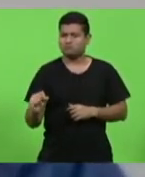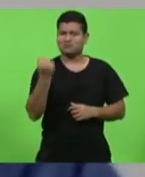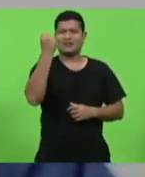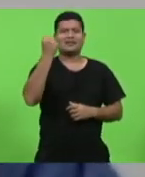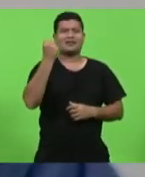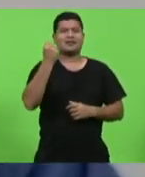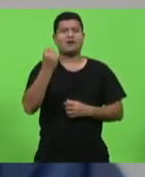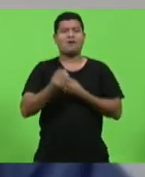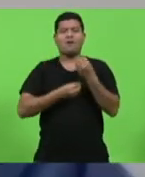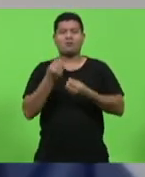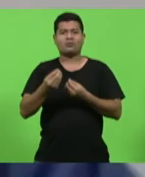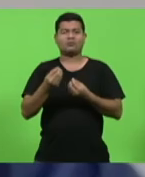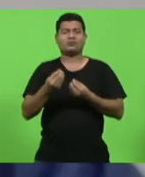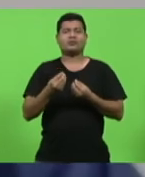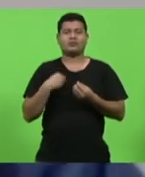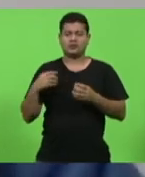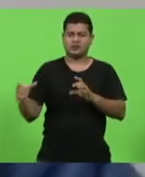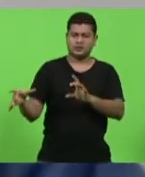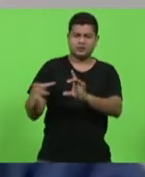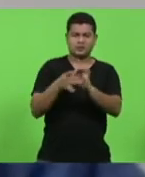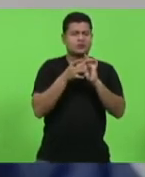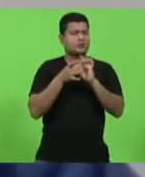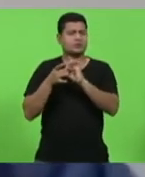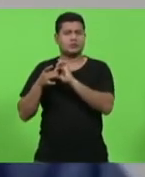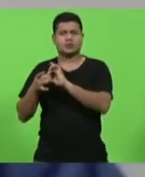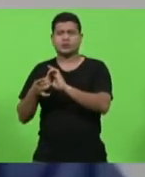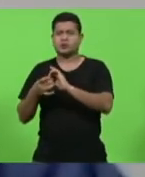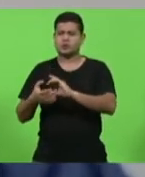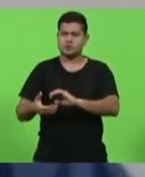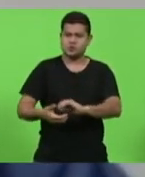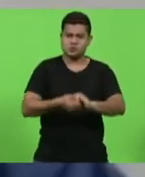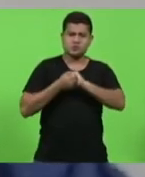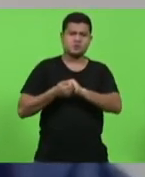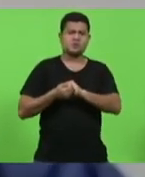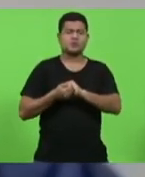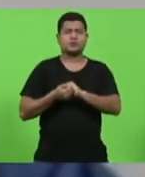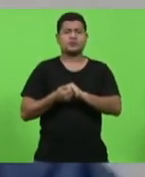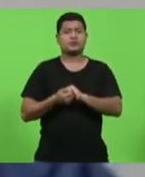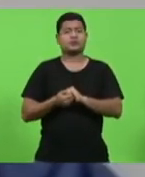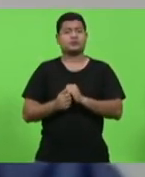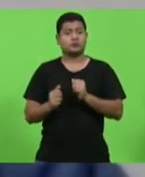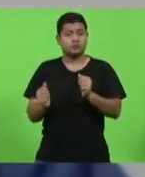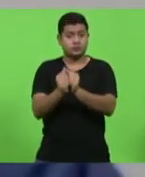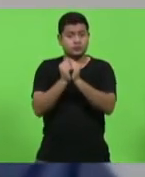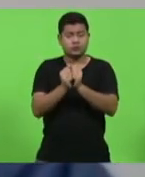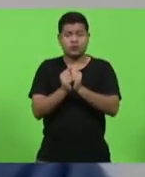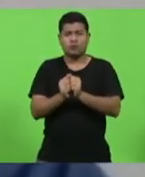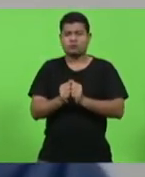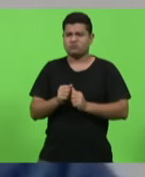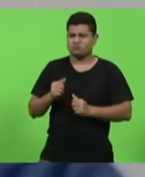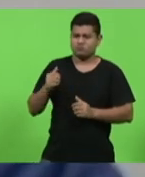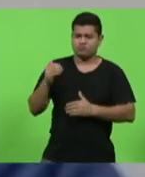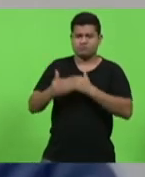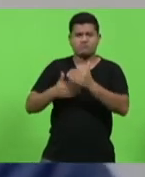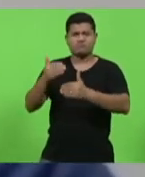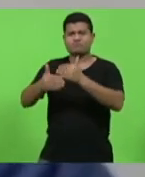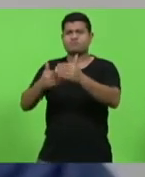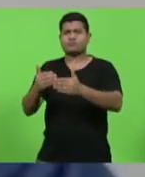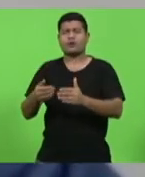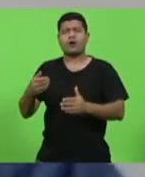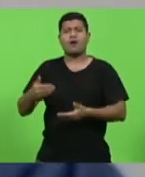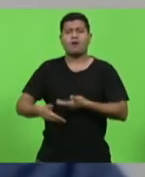unirmos, nos dermos as mãos e juntos façamos a caminhada na busca e na